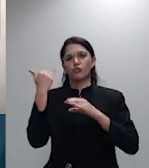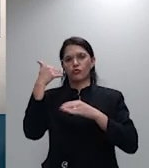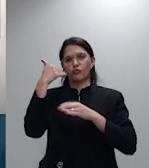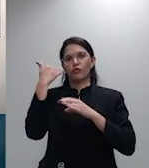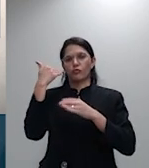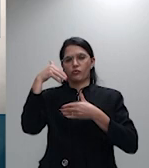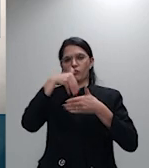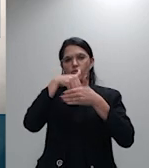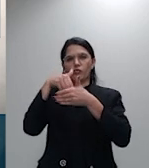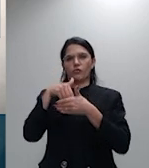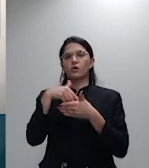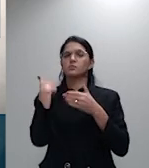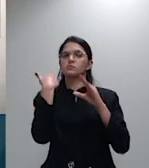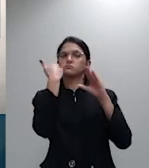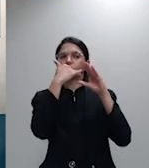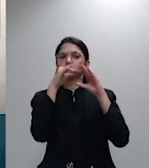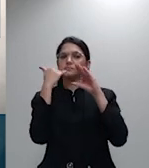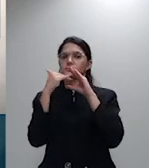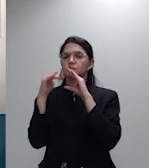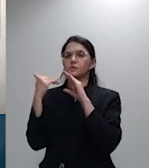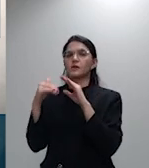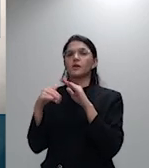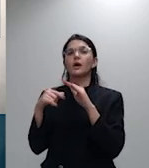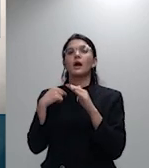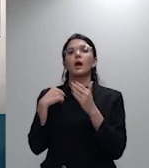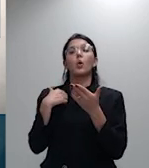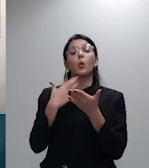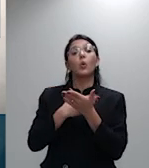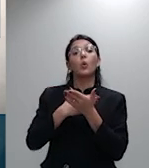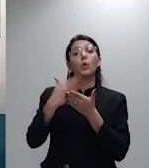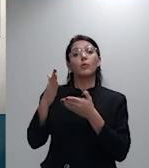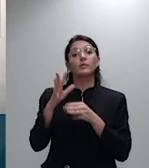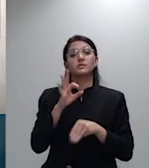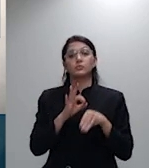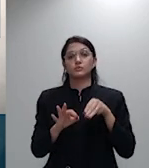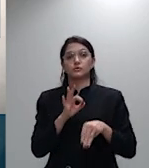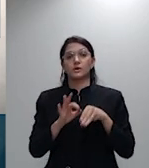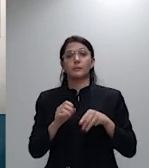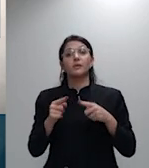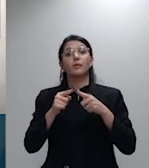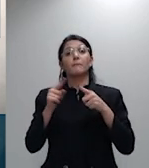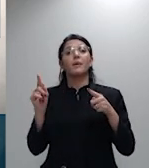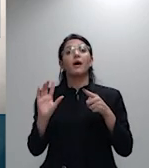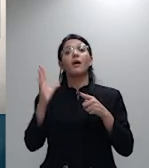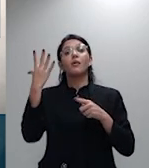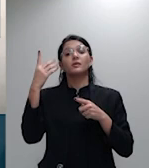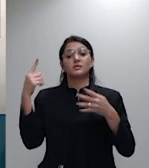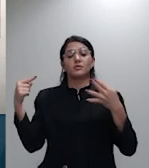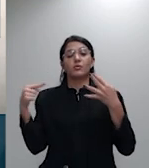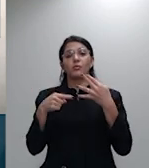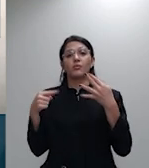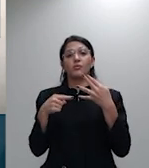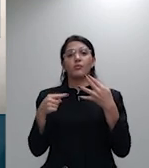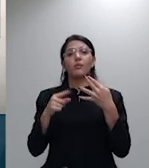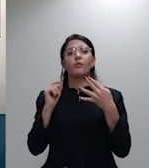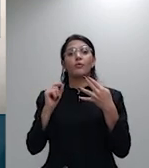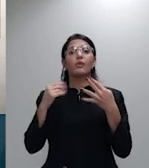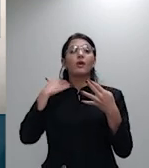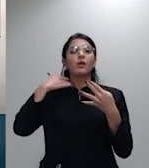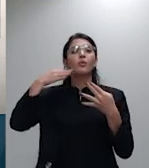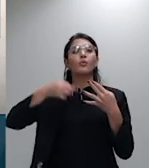mas como lá na origem primeiro o juiz de primeiro grau havia reconhecido